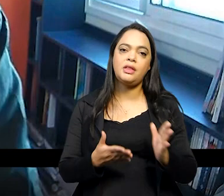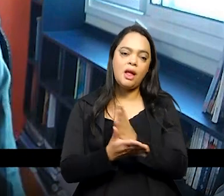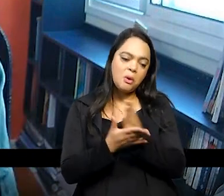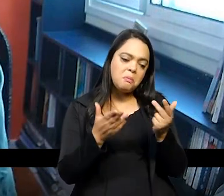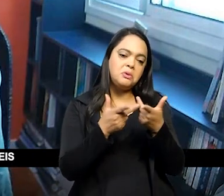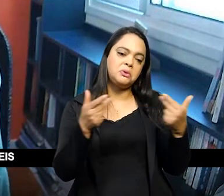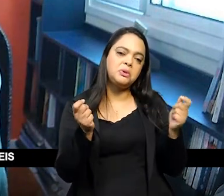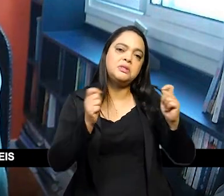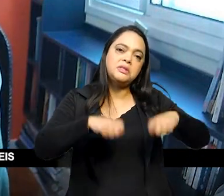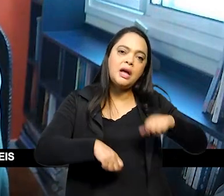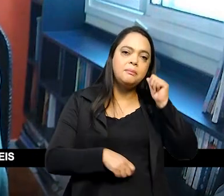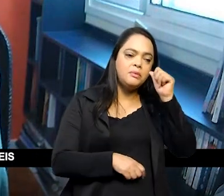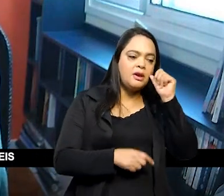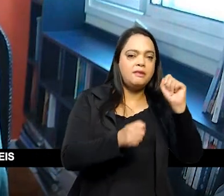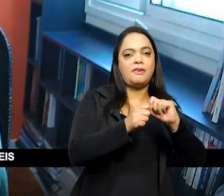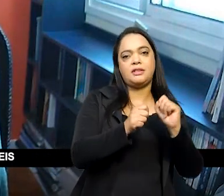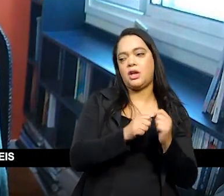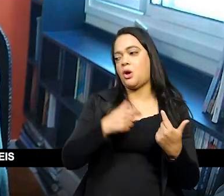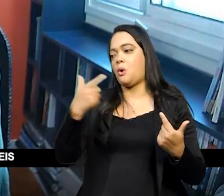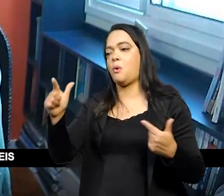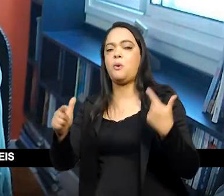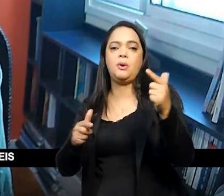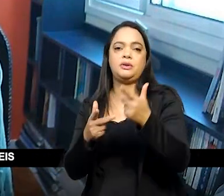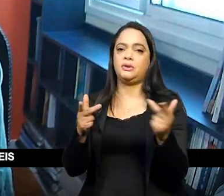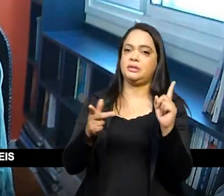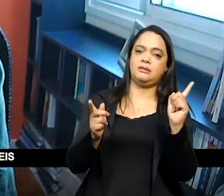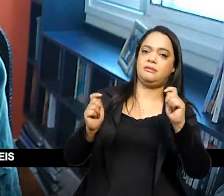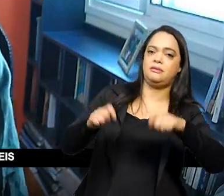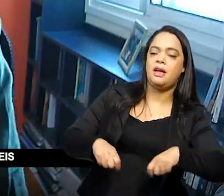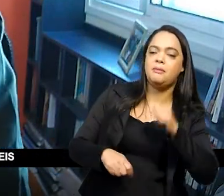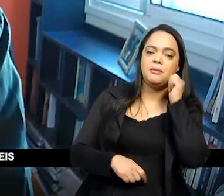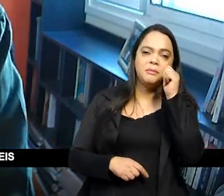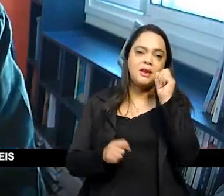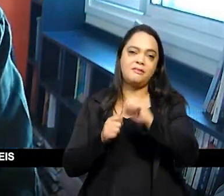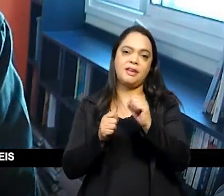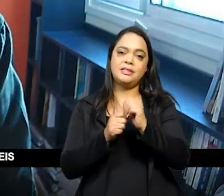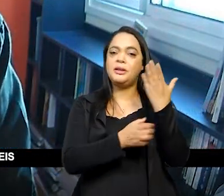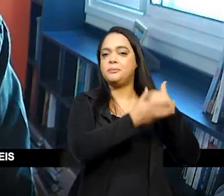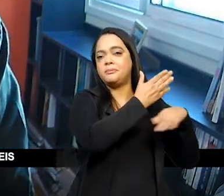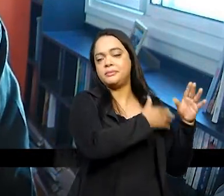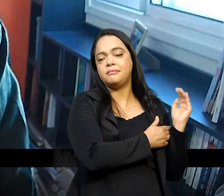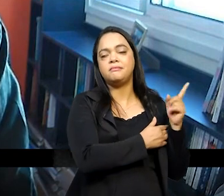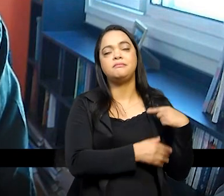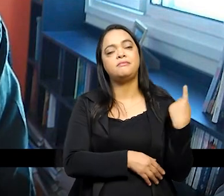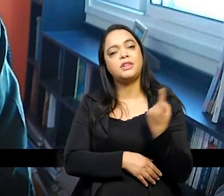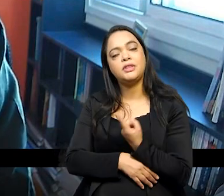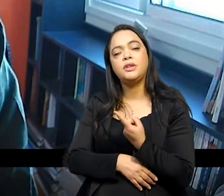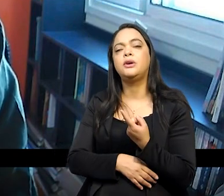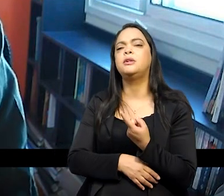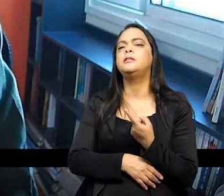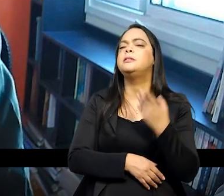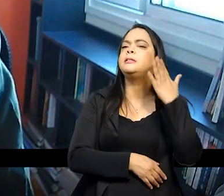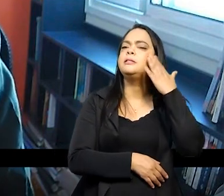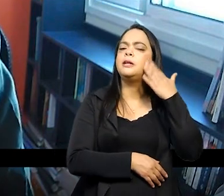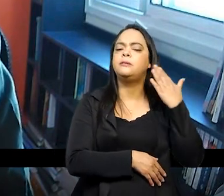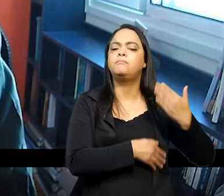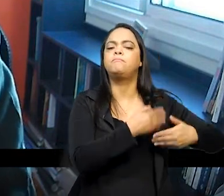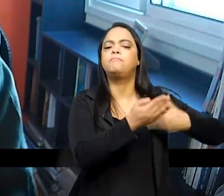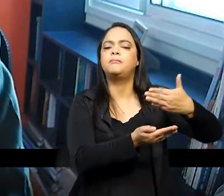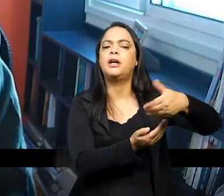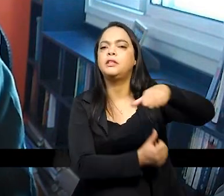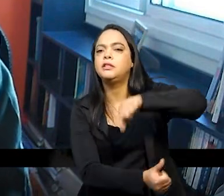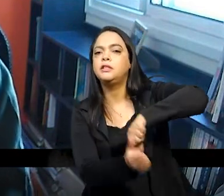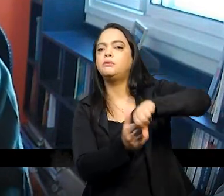entender por que elas não eram possíveis ajuda a entender por que coisas são possíveis nos dias de hoje portanto